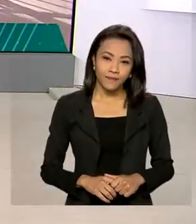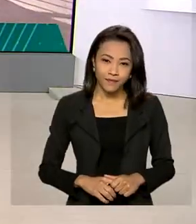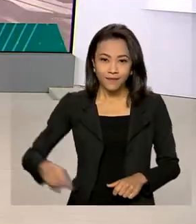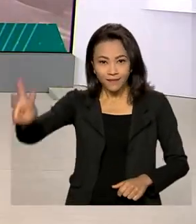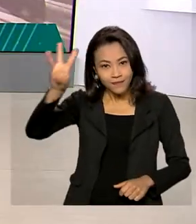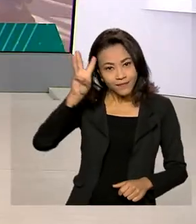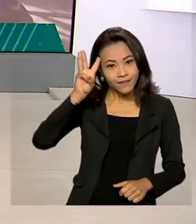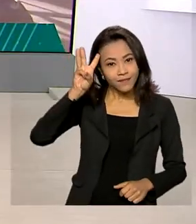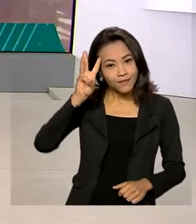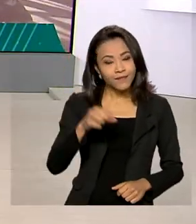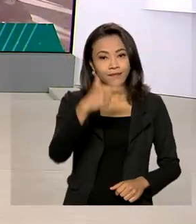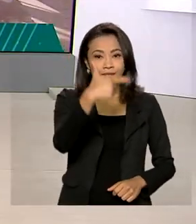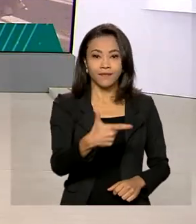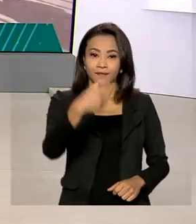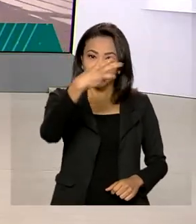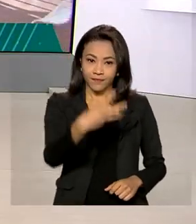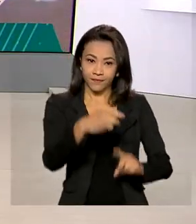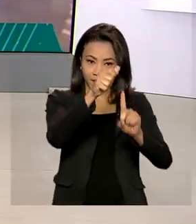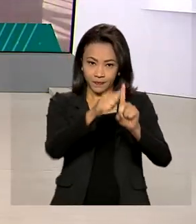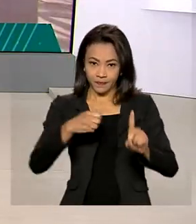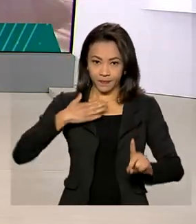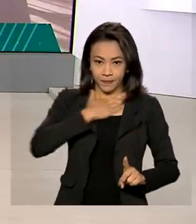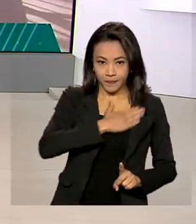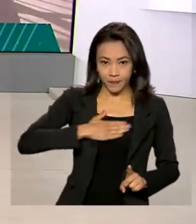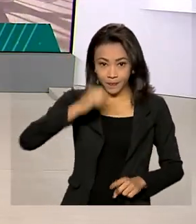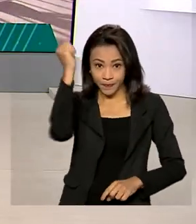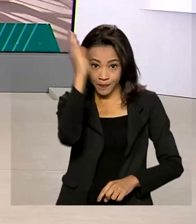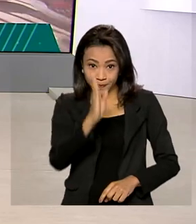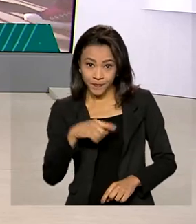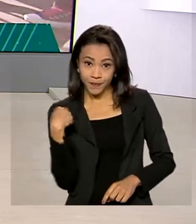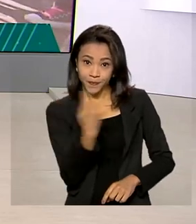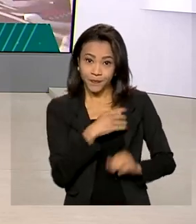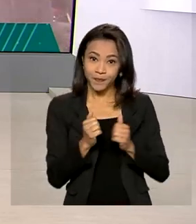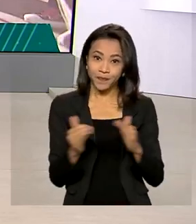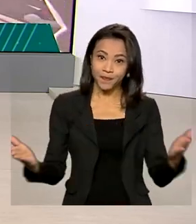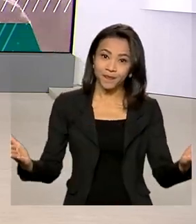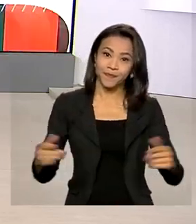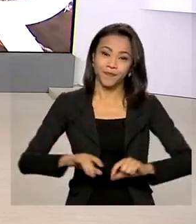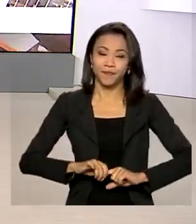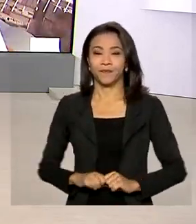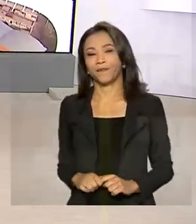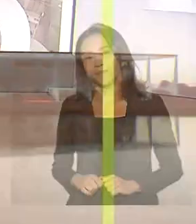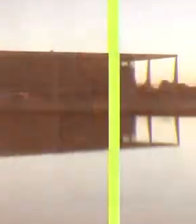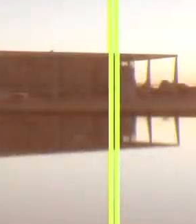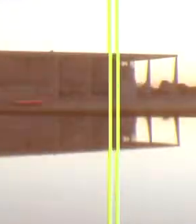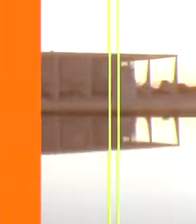Terça-feira, 23 de agosto, o Brasil em Dia já está no ar.